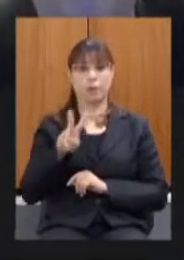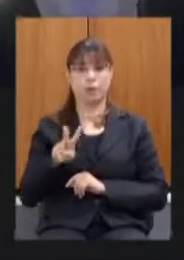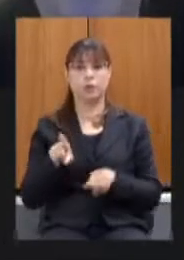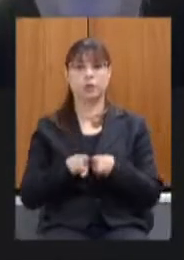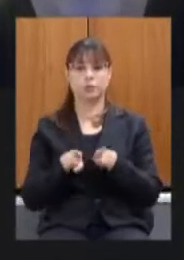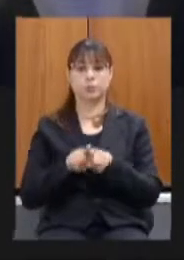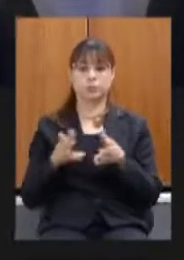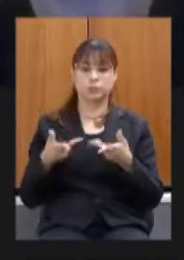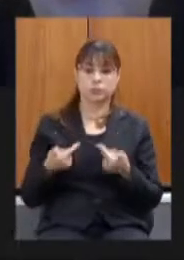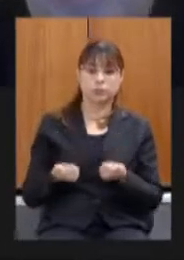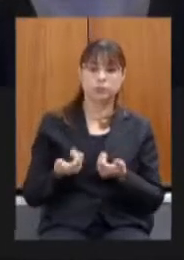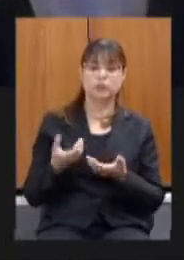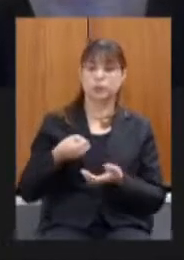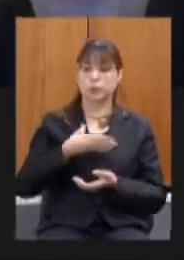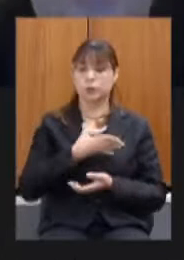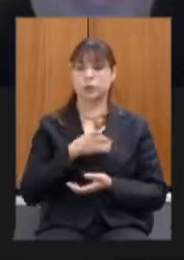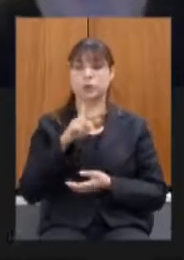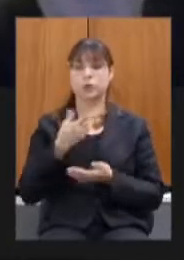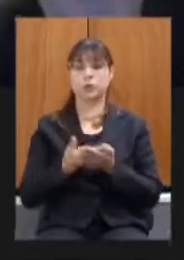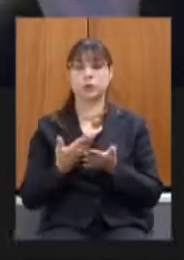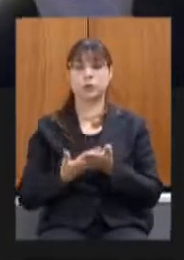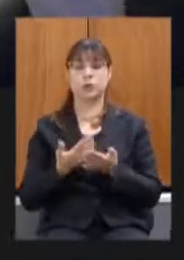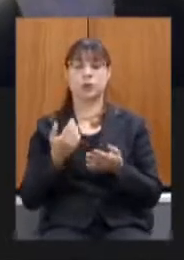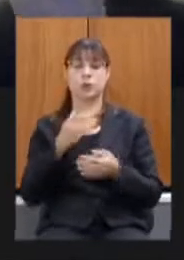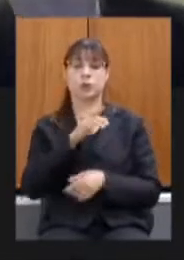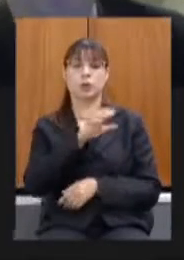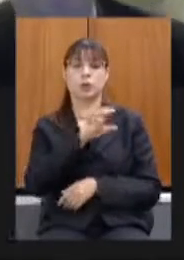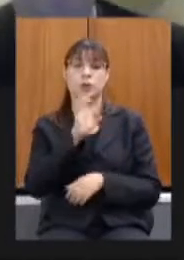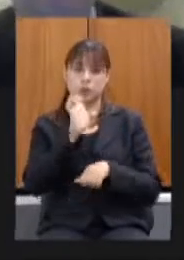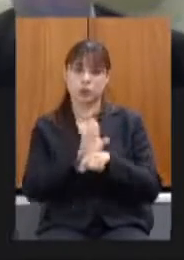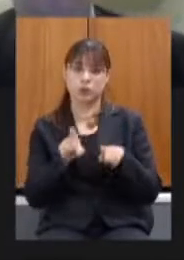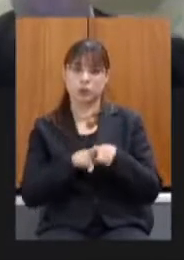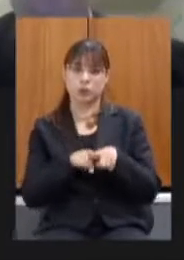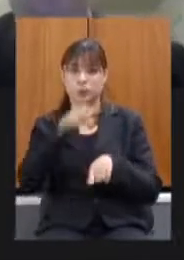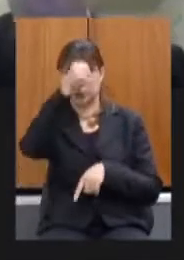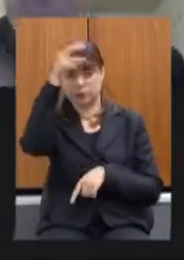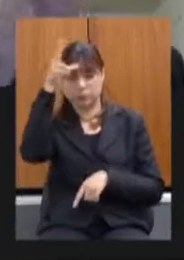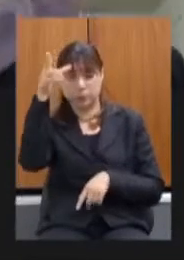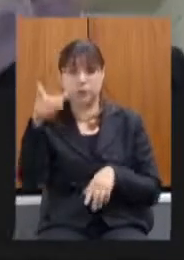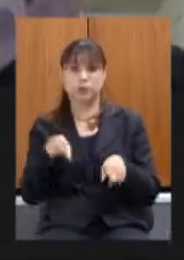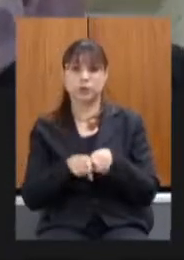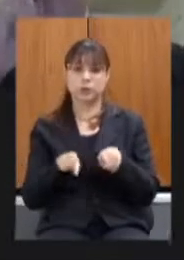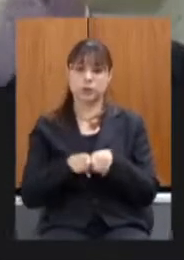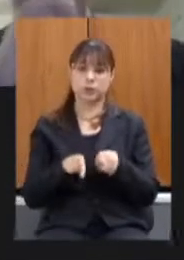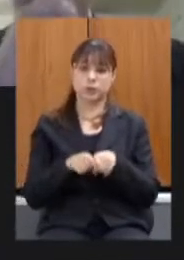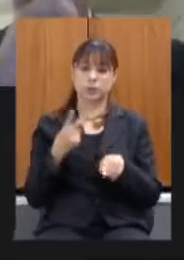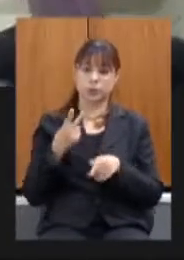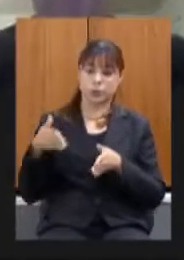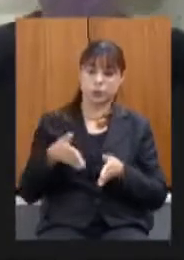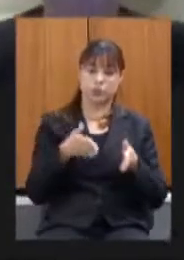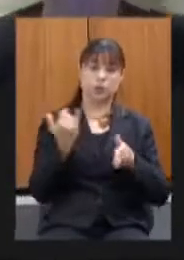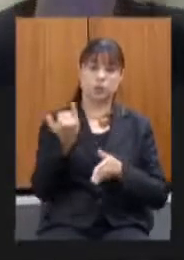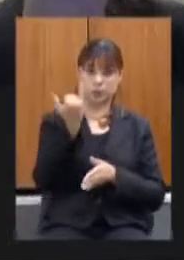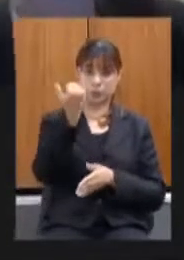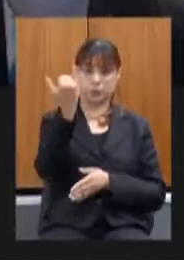de todas as escolas estaduais e municipais e a revitalização de duas importantes estradas na região